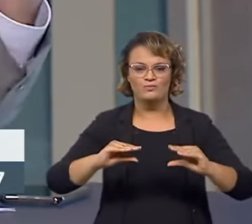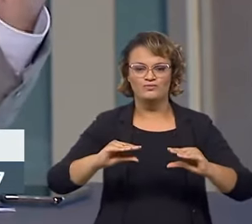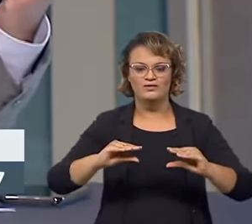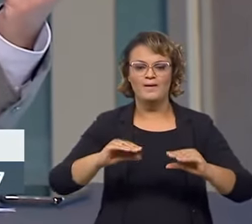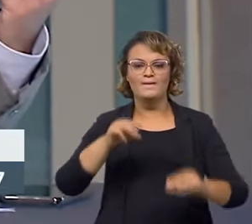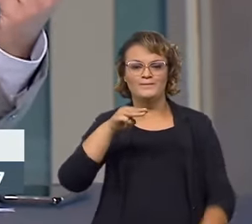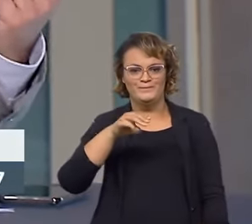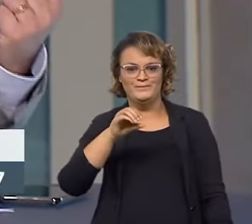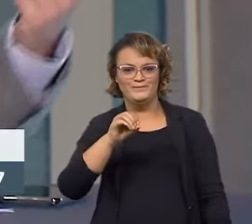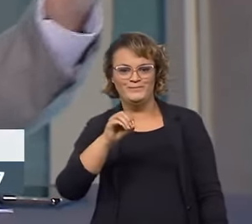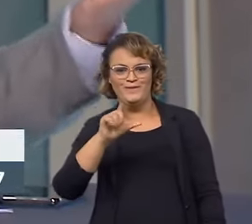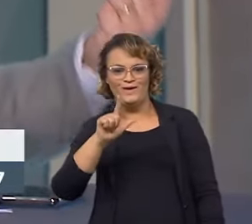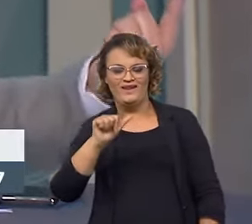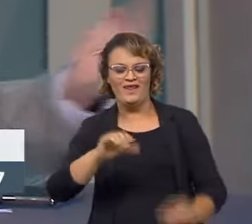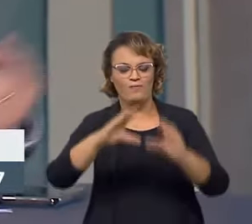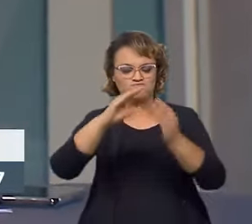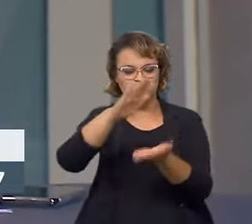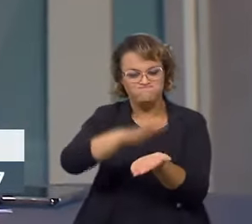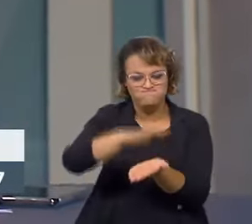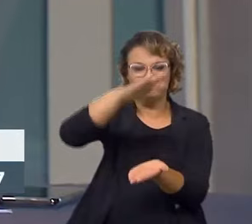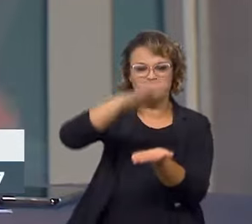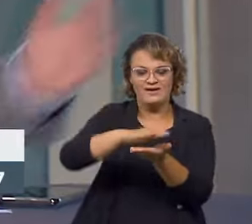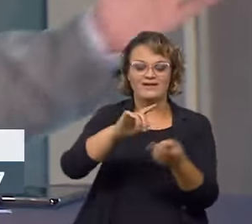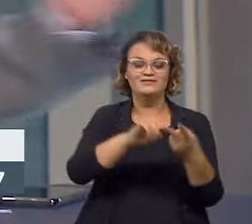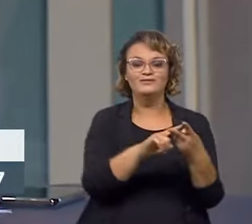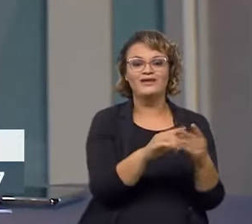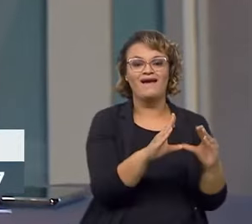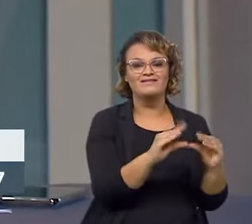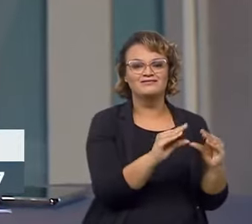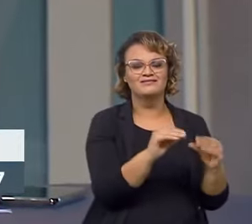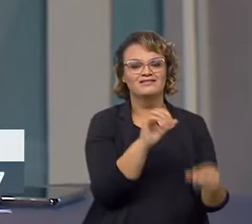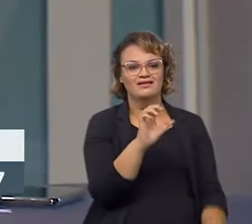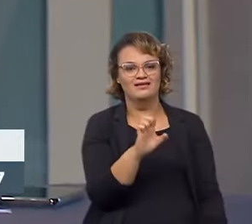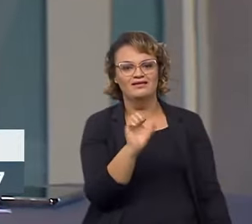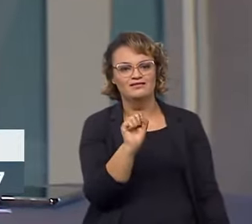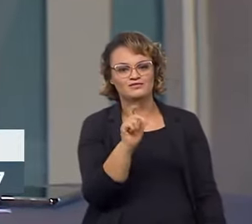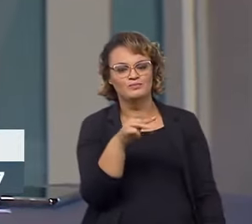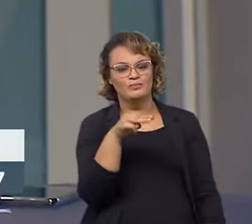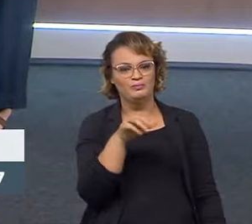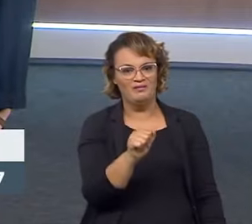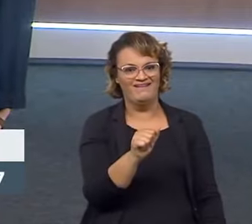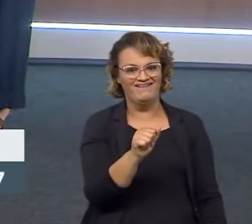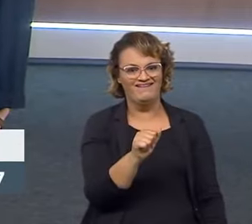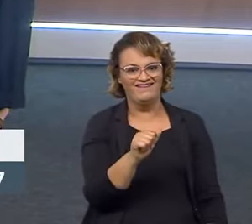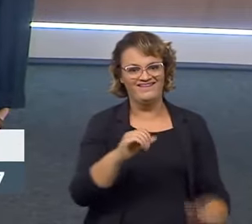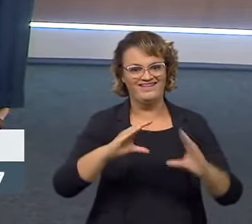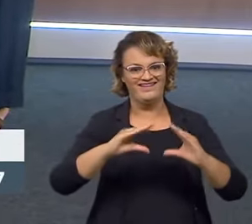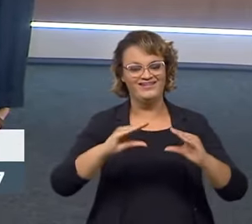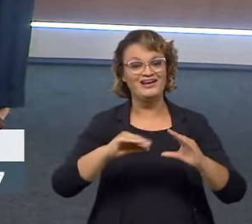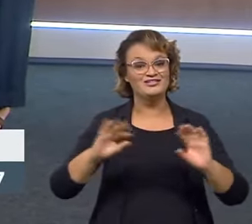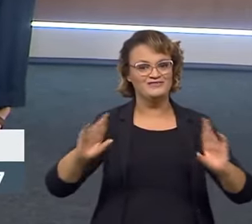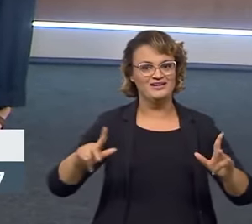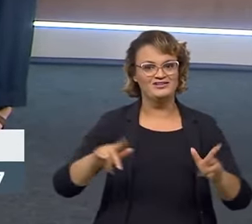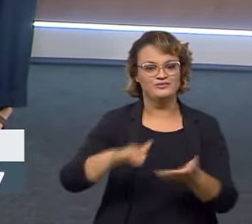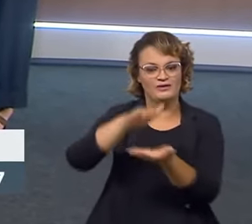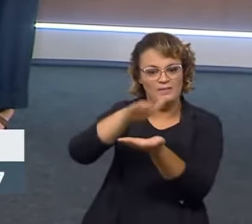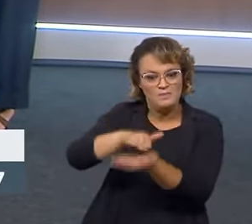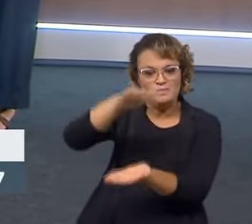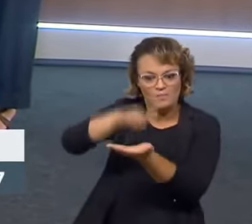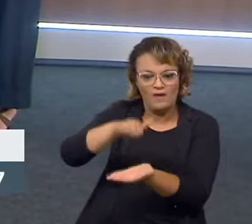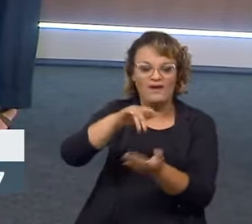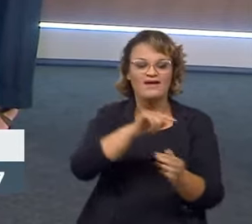de espuma eram dois regulamentos diferentes, um para colchão de molas e para espuma. É um regulamento de colchões que vai ter os dois tipos, molas e espuma.